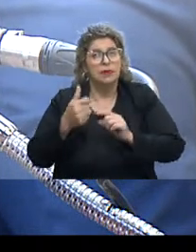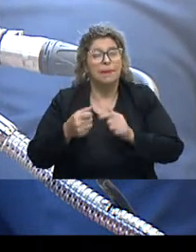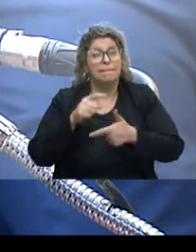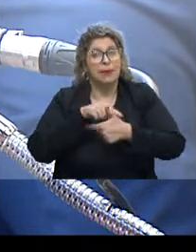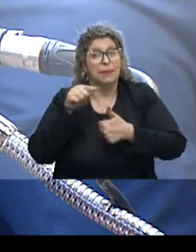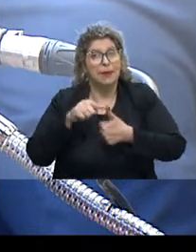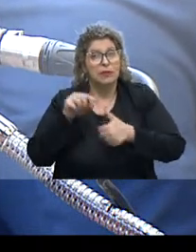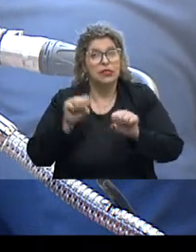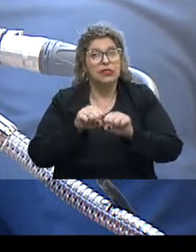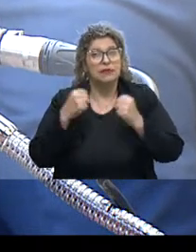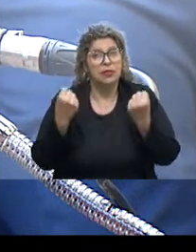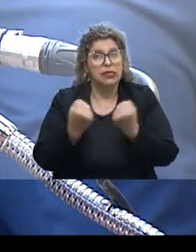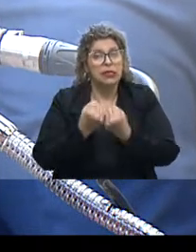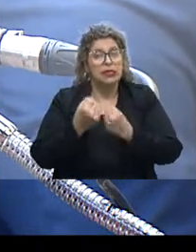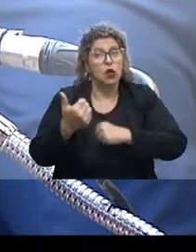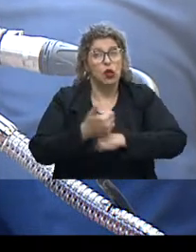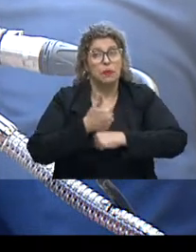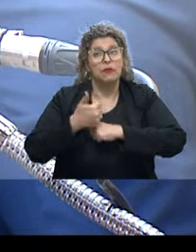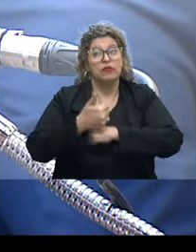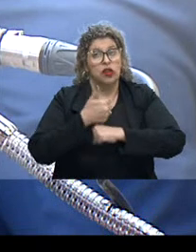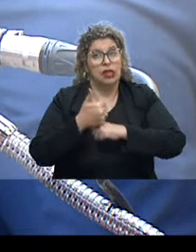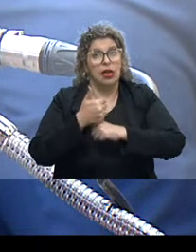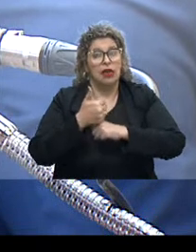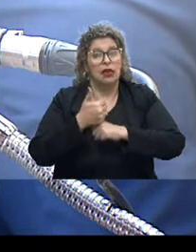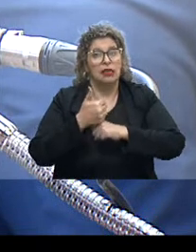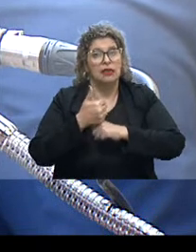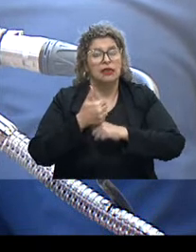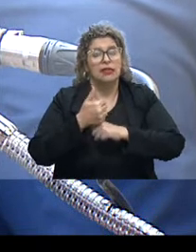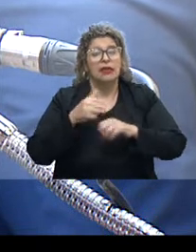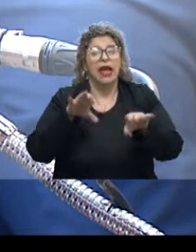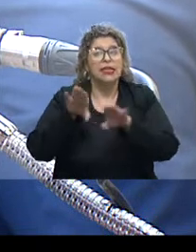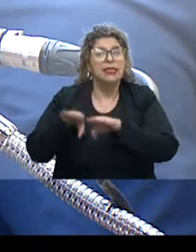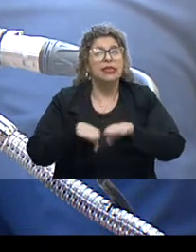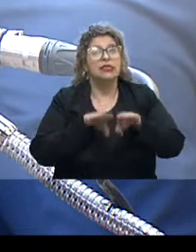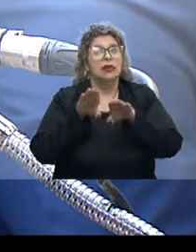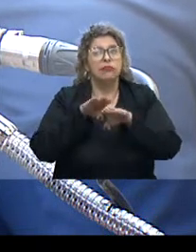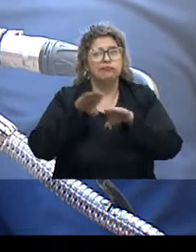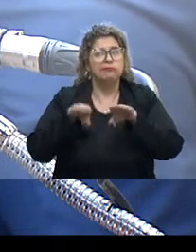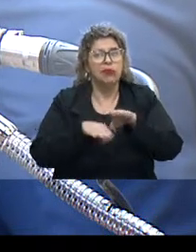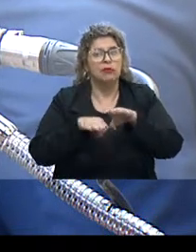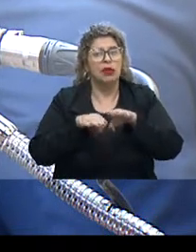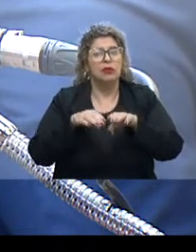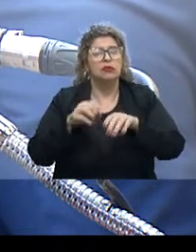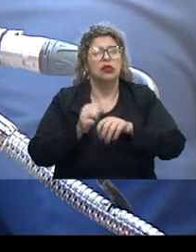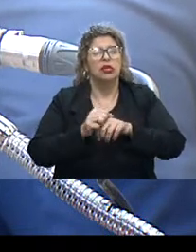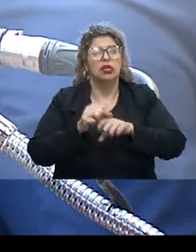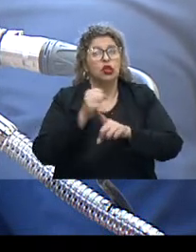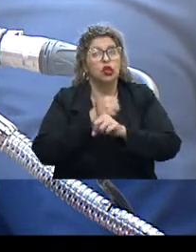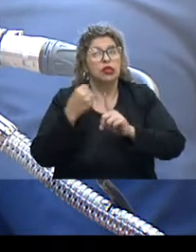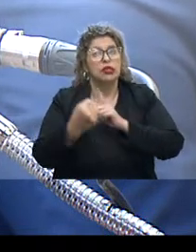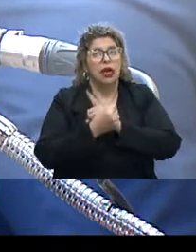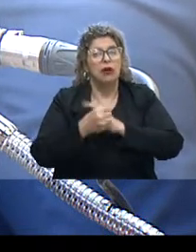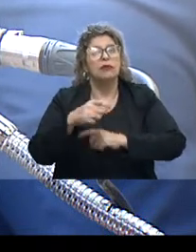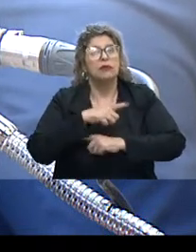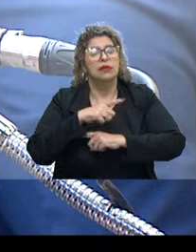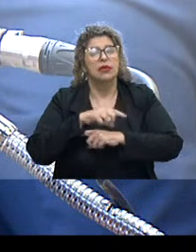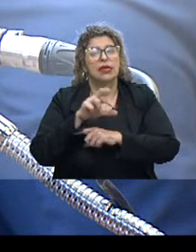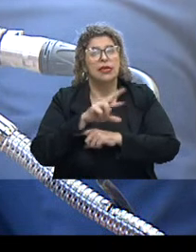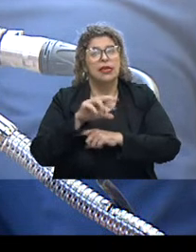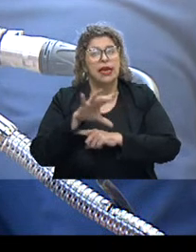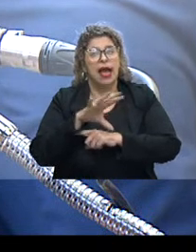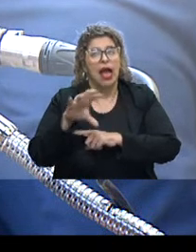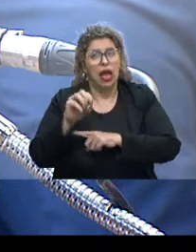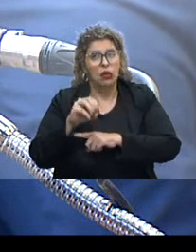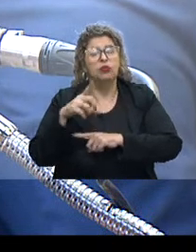ponto, um seminário com esses especialistas. No caso da desigualdade social, tivemos as presenças do doutor Ricardo Paes de